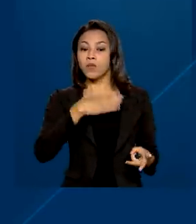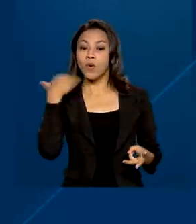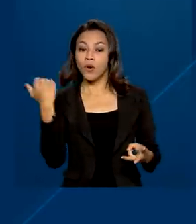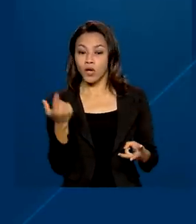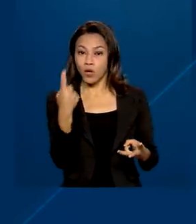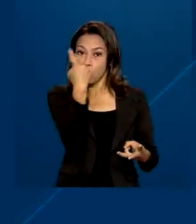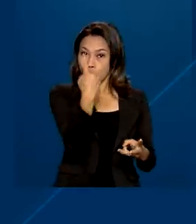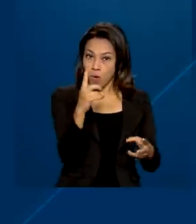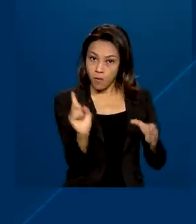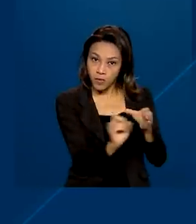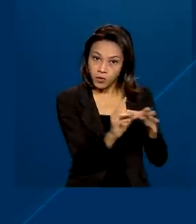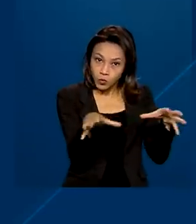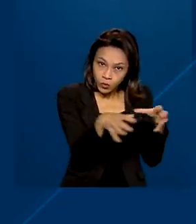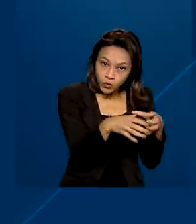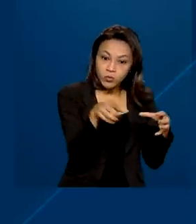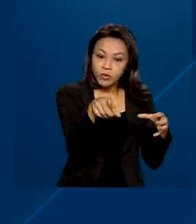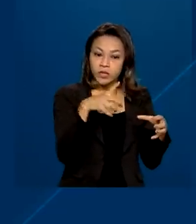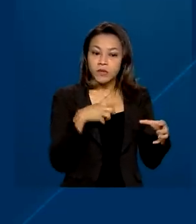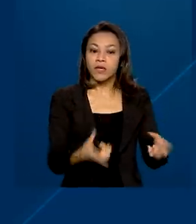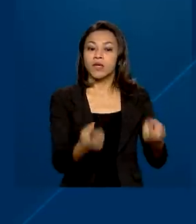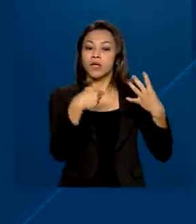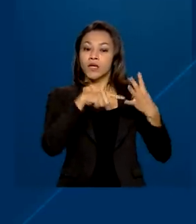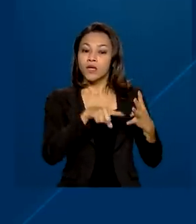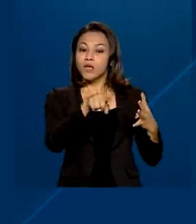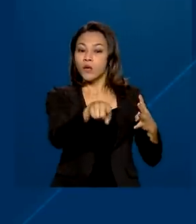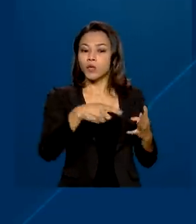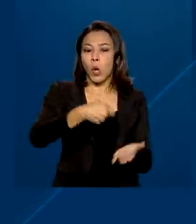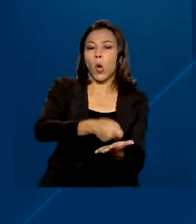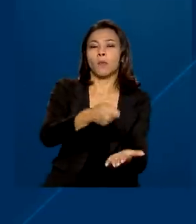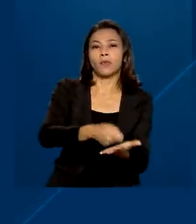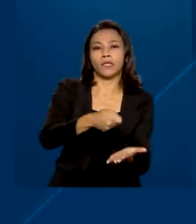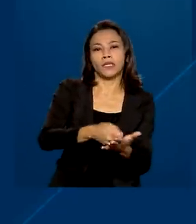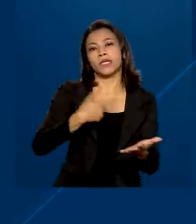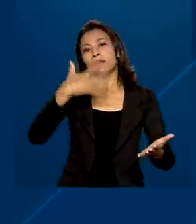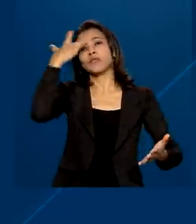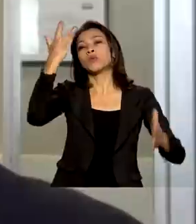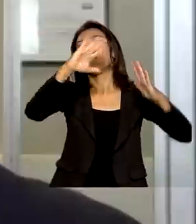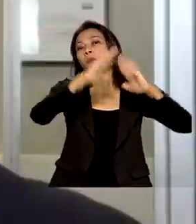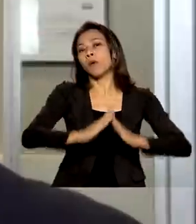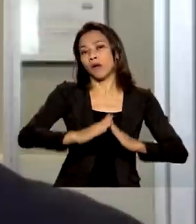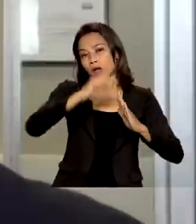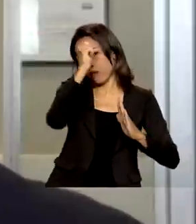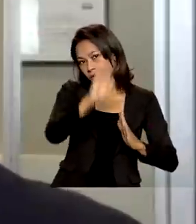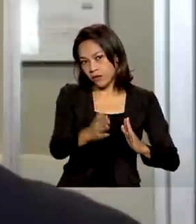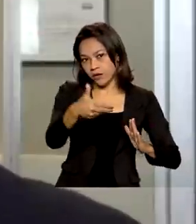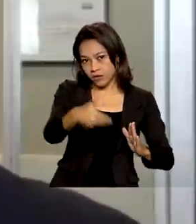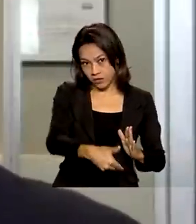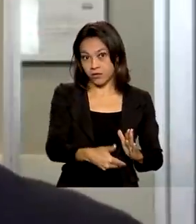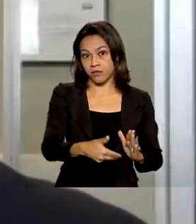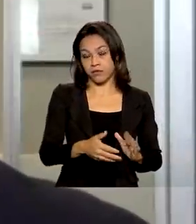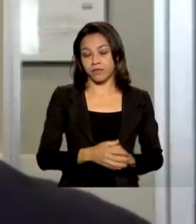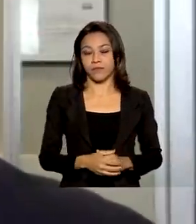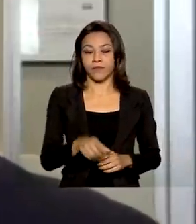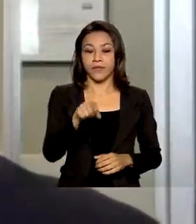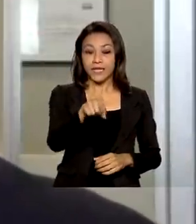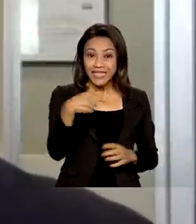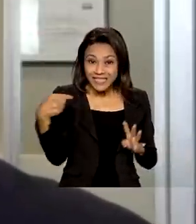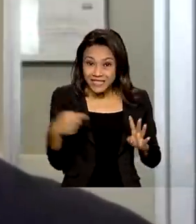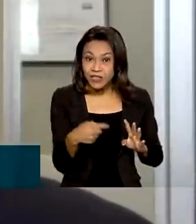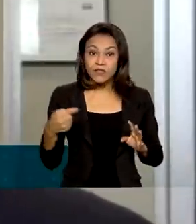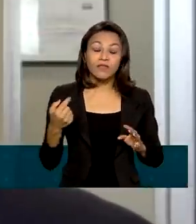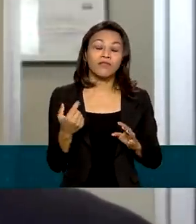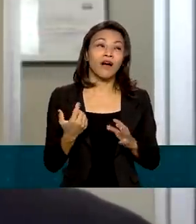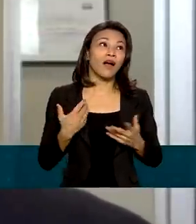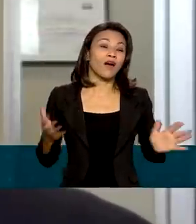retira a obrigatoriedade de residência no Brasil para diretores de sociedade anônima. Com certeza vai estimular a